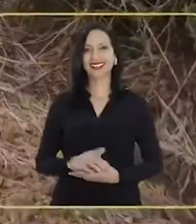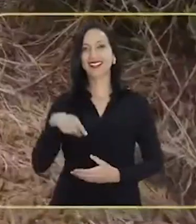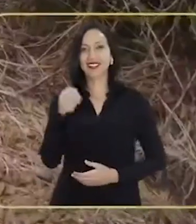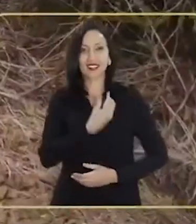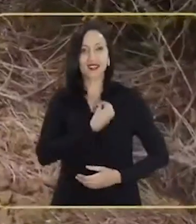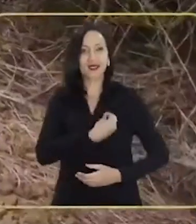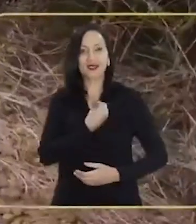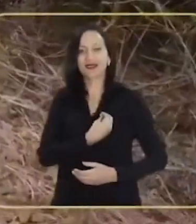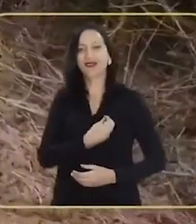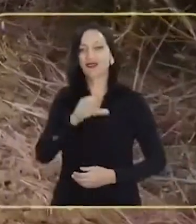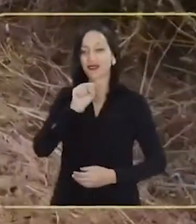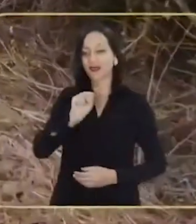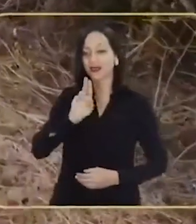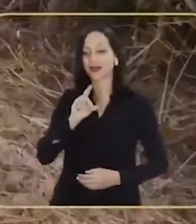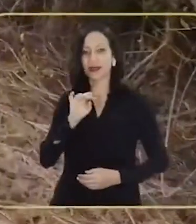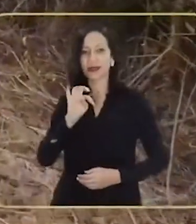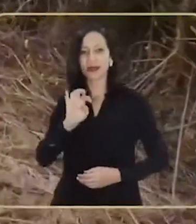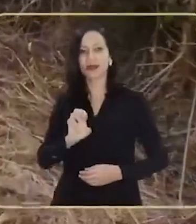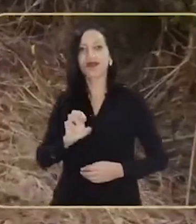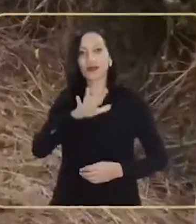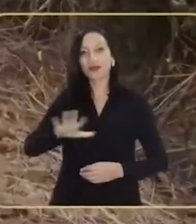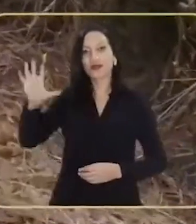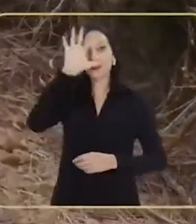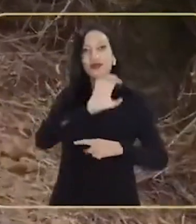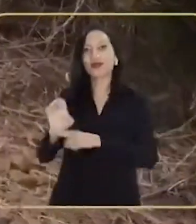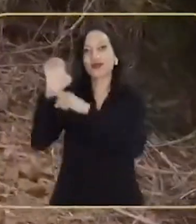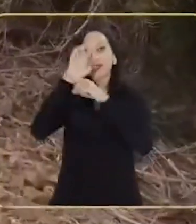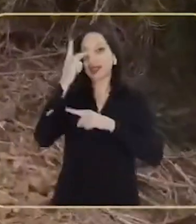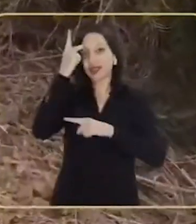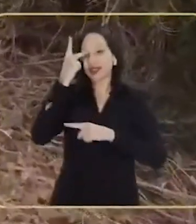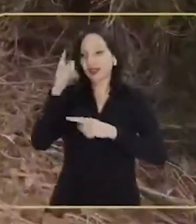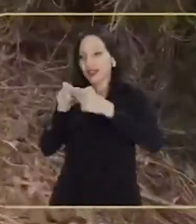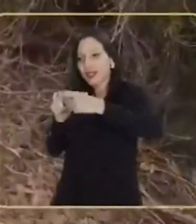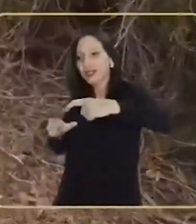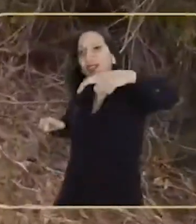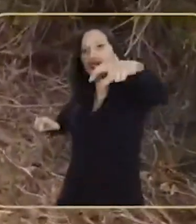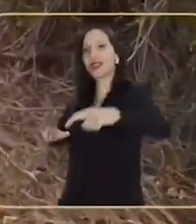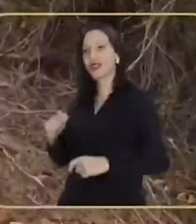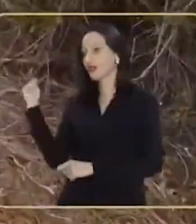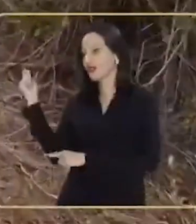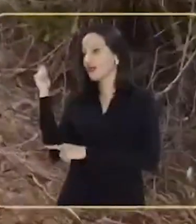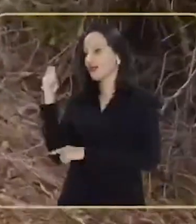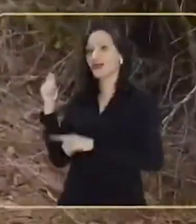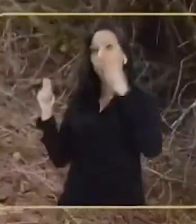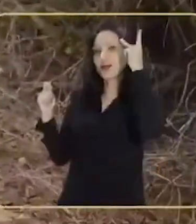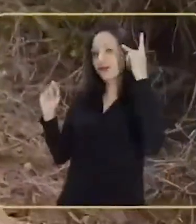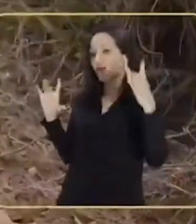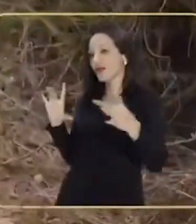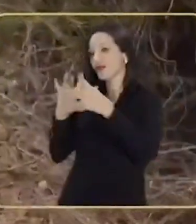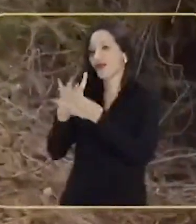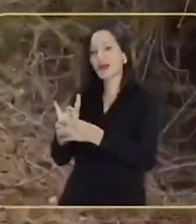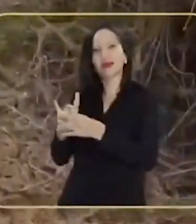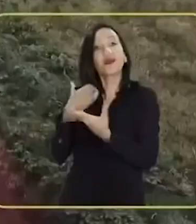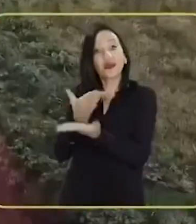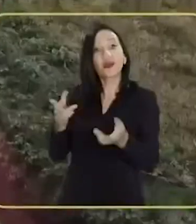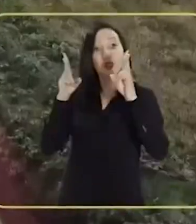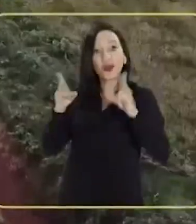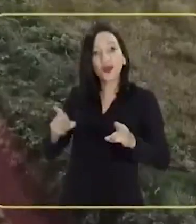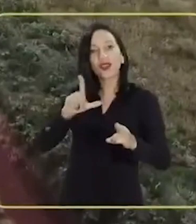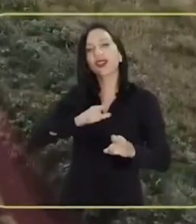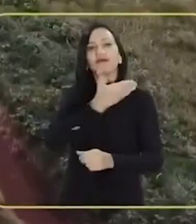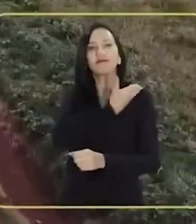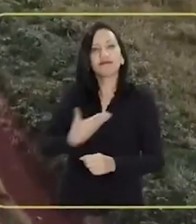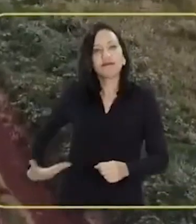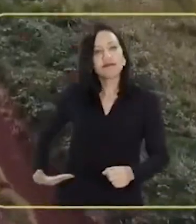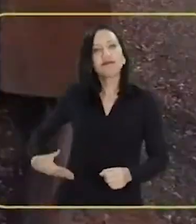Estamos no sudoeste do estado de São Paulo Nos trilhos da Malha Sul Que faz a ligação do Rio Grande do Sul Com o estado de São Paulo Assim